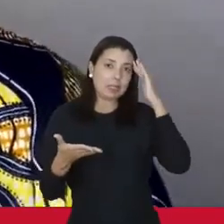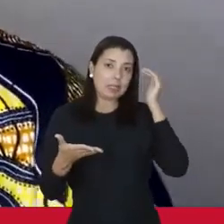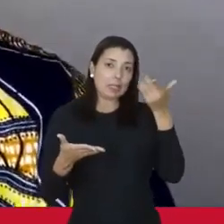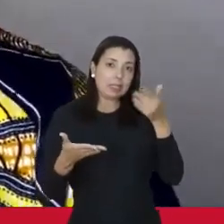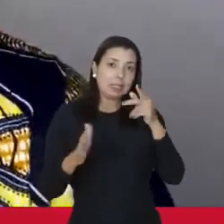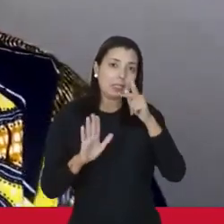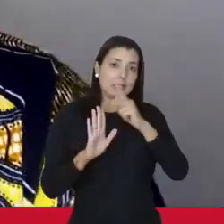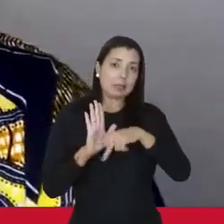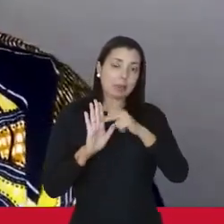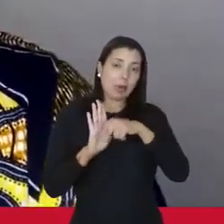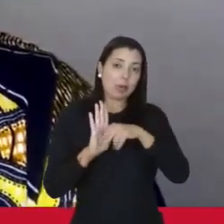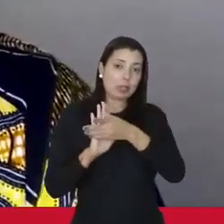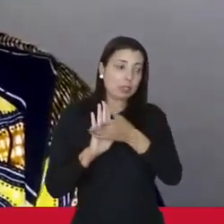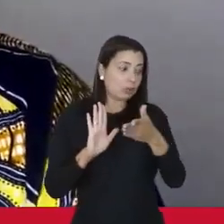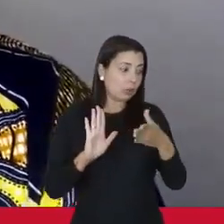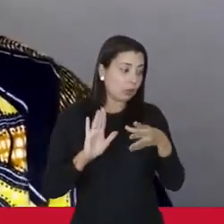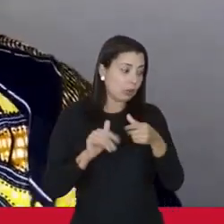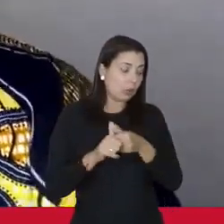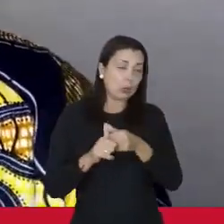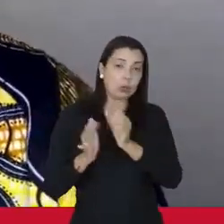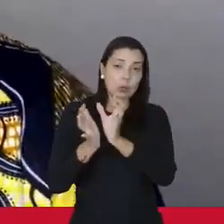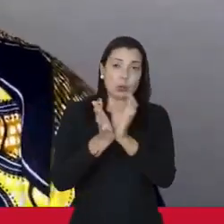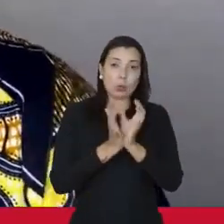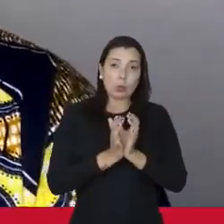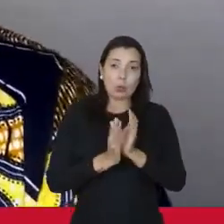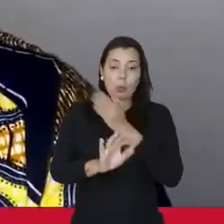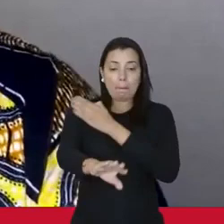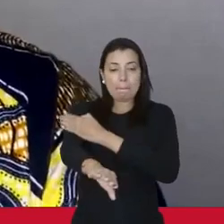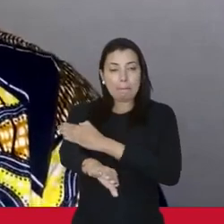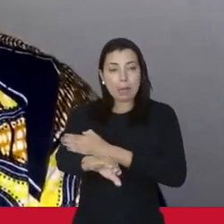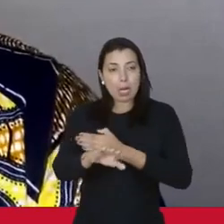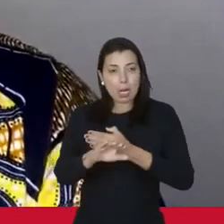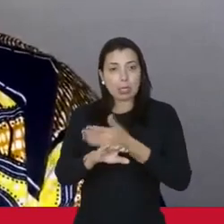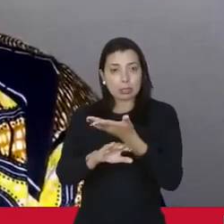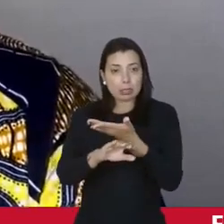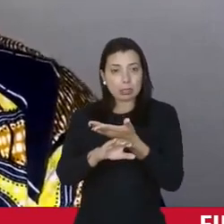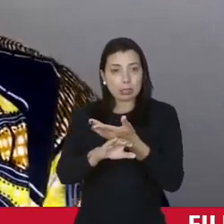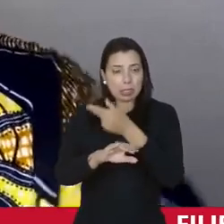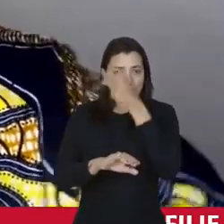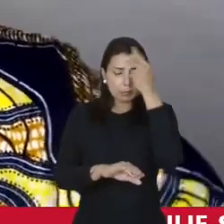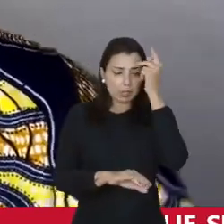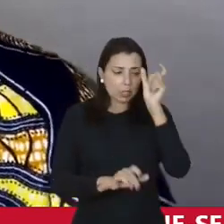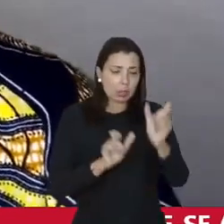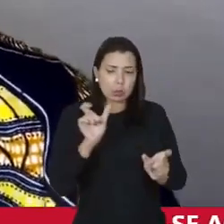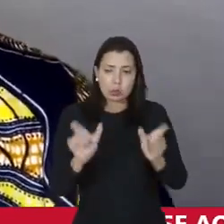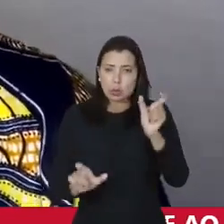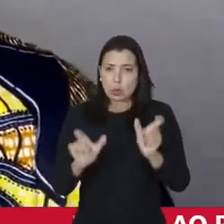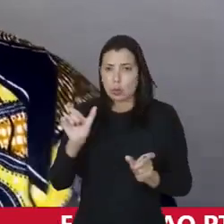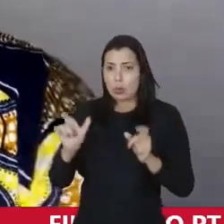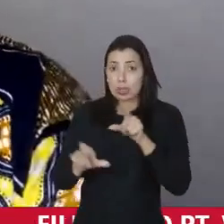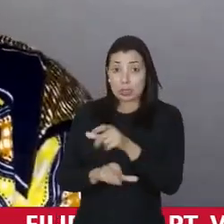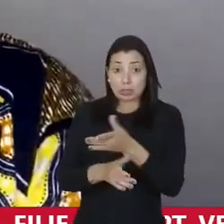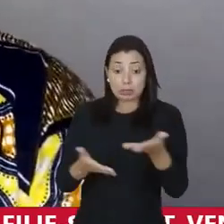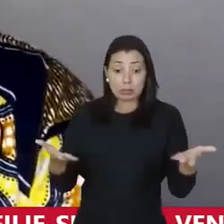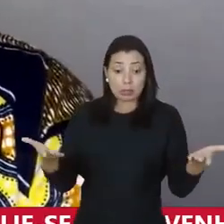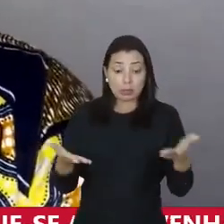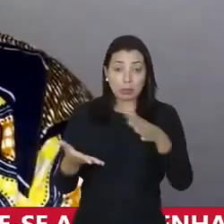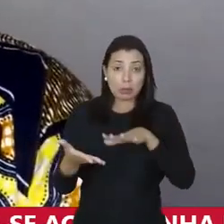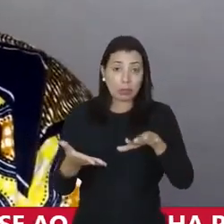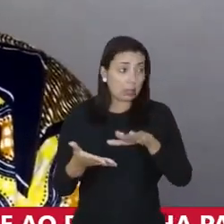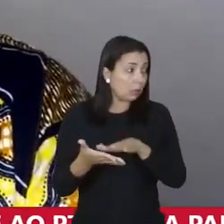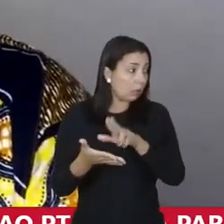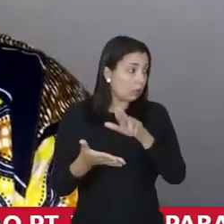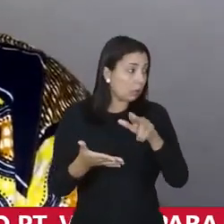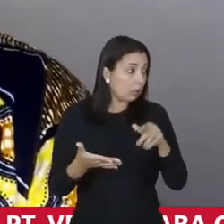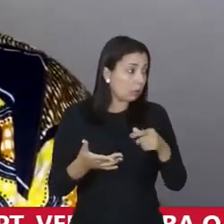esse projeto de colonialidade, de branquitude, de poder das pessoas que sempre estiveram nesses espaços e nunca